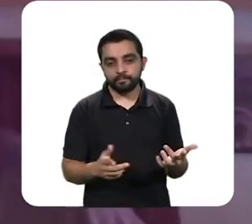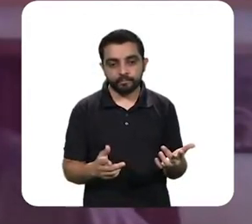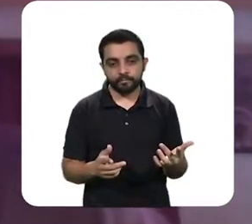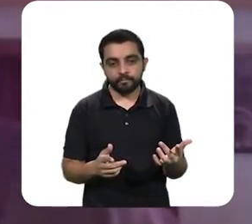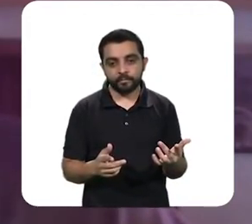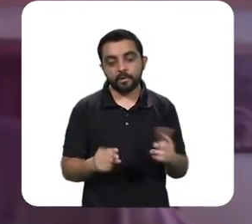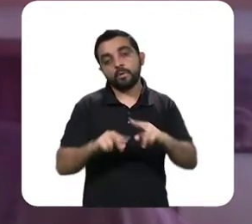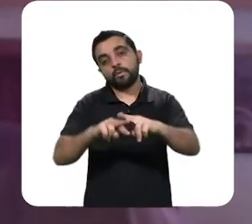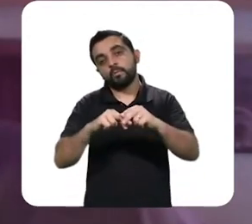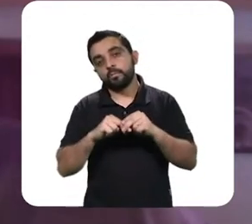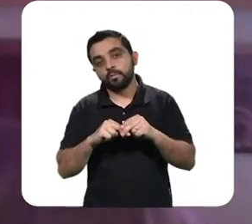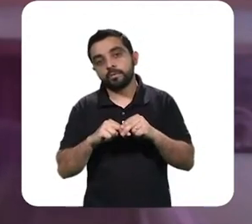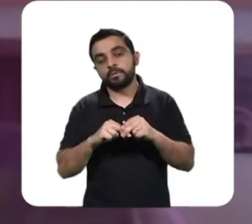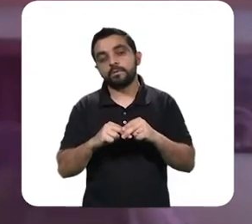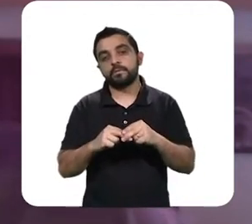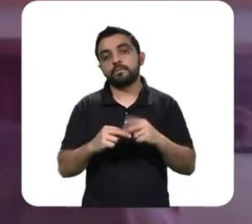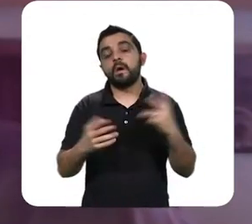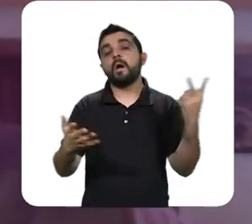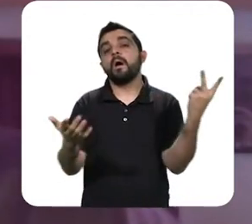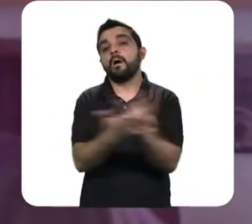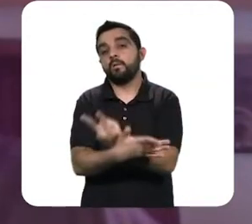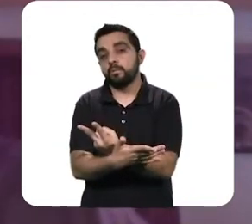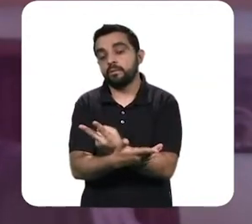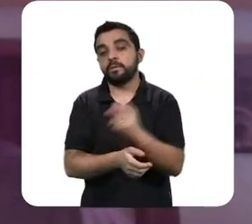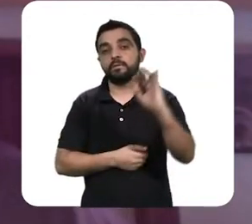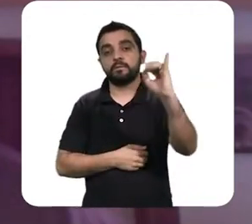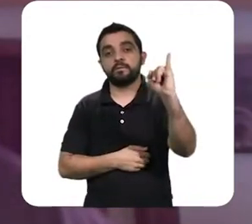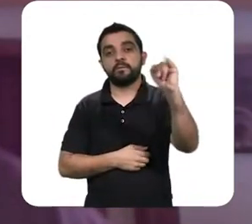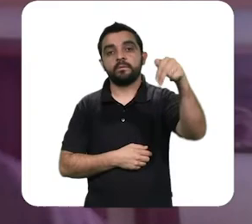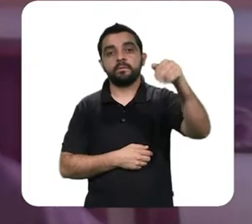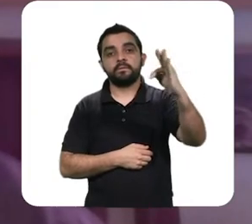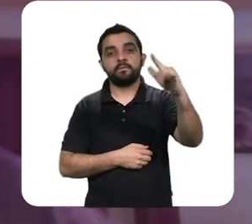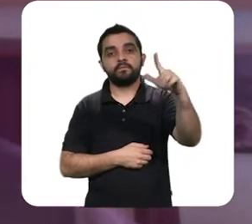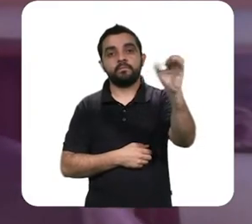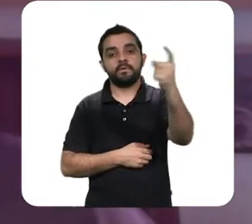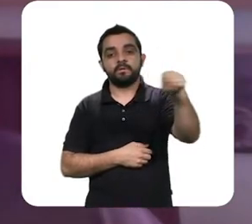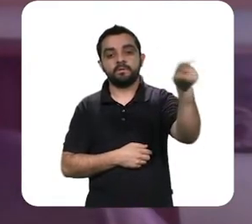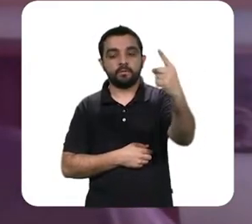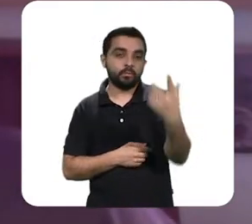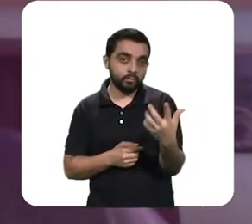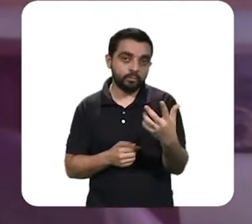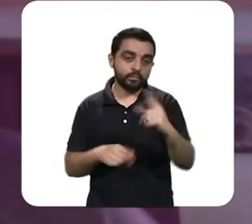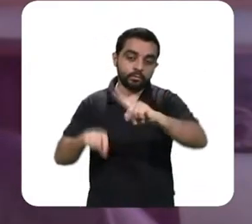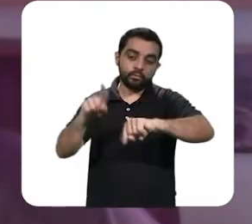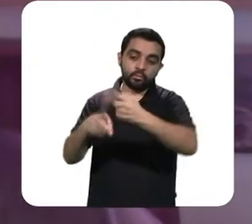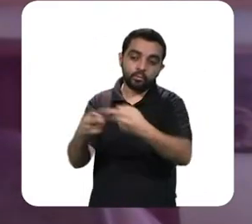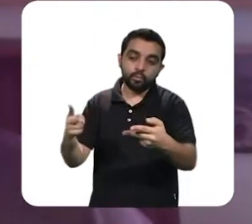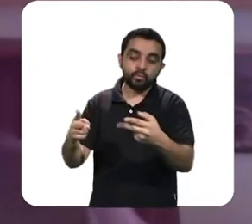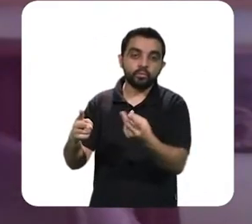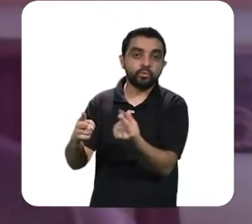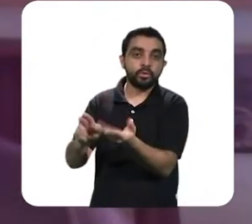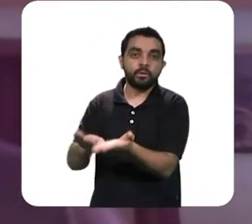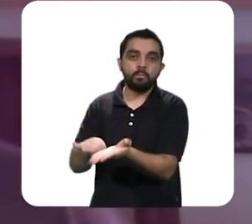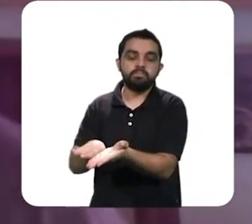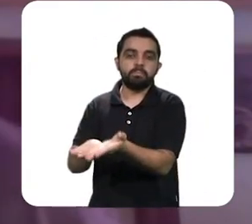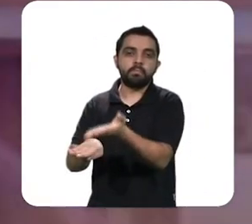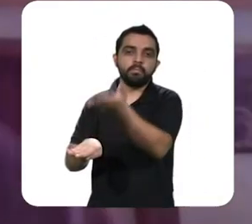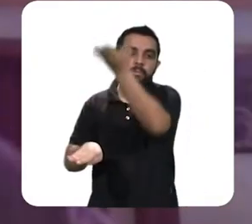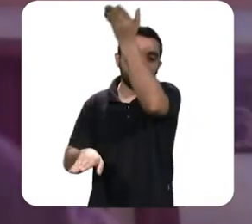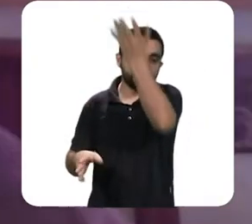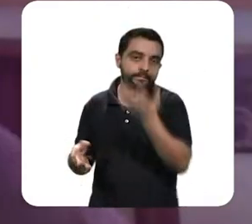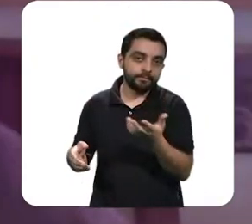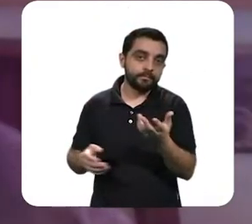vai provocar então uma inflação. A causa da inflação segundo os monetaristas é o excesso de papel moeda.